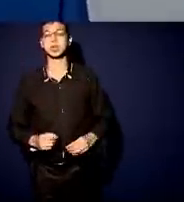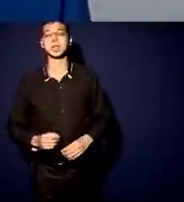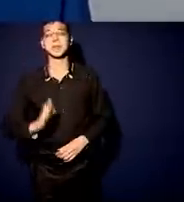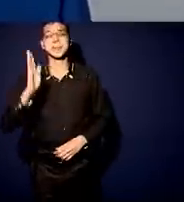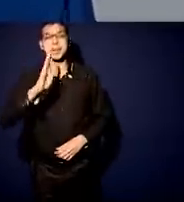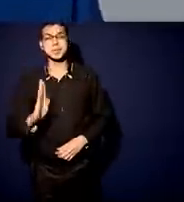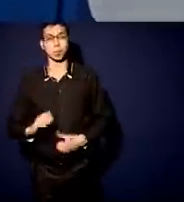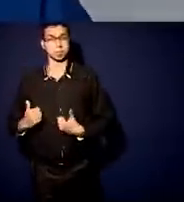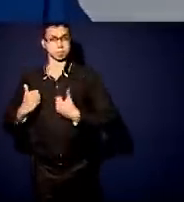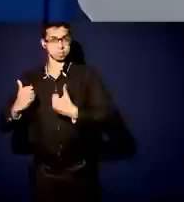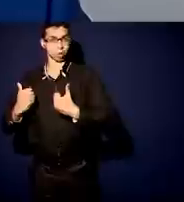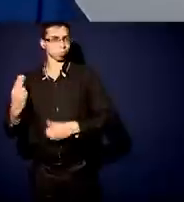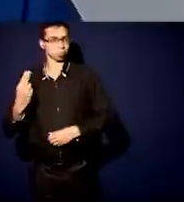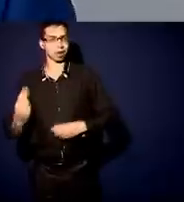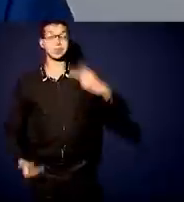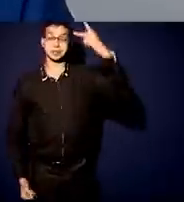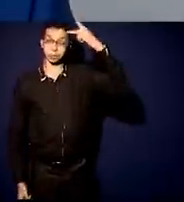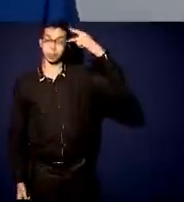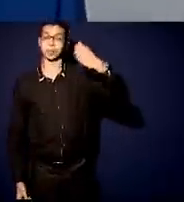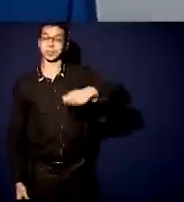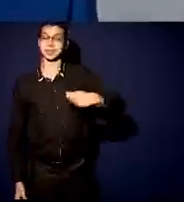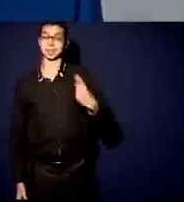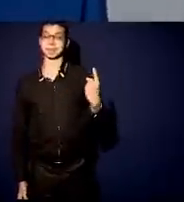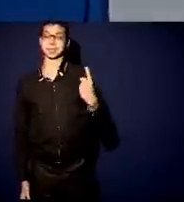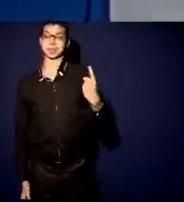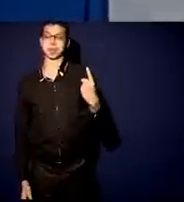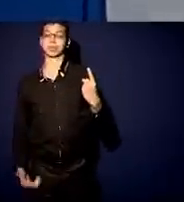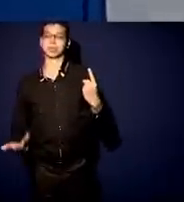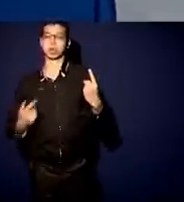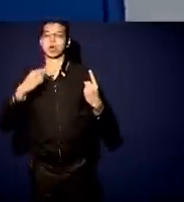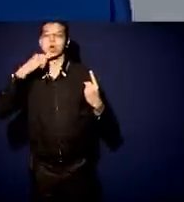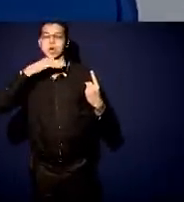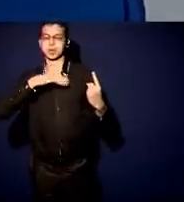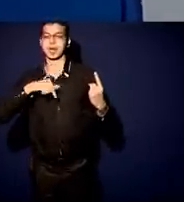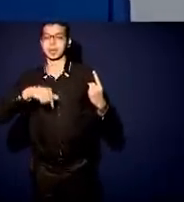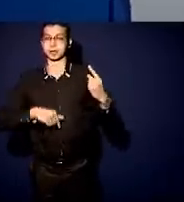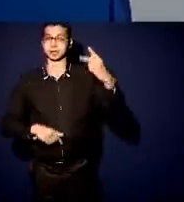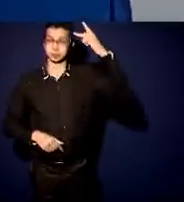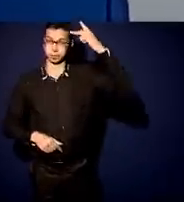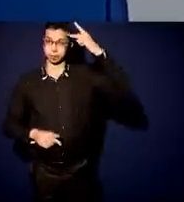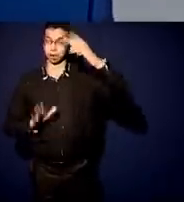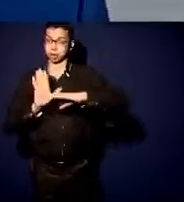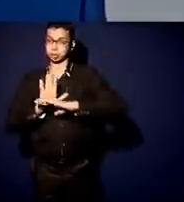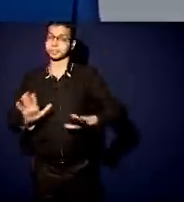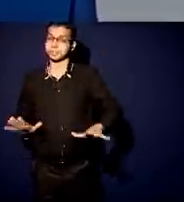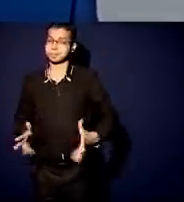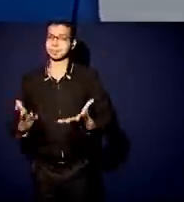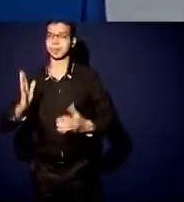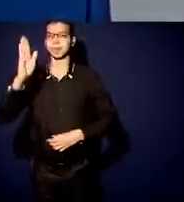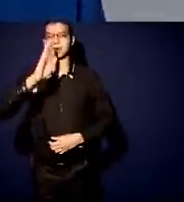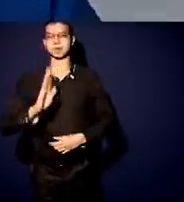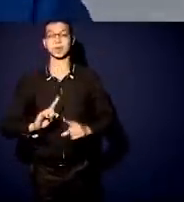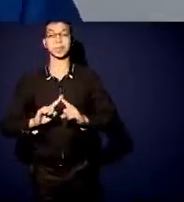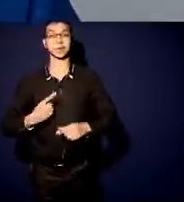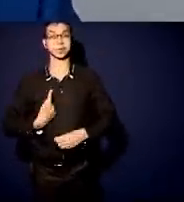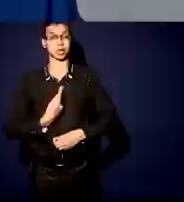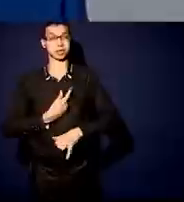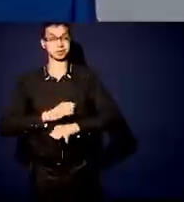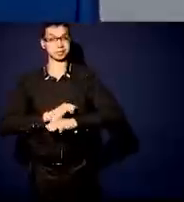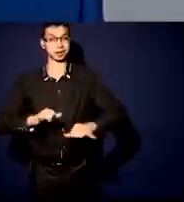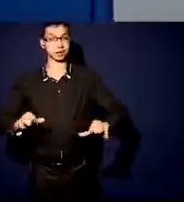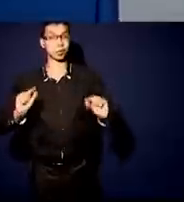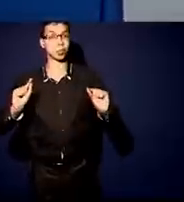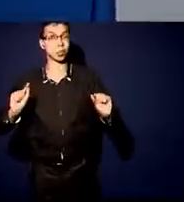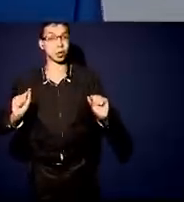Estado ir muito bem. E, obviamente, isso vai ajudar o Brasil. Agora, faremos aqui o contraponto. E onde é que está o contraponto? Vai ser na briga?